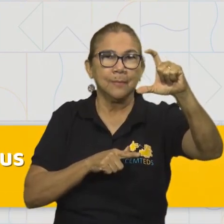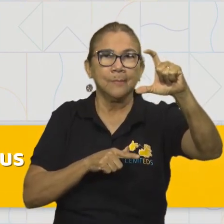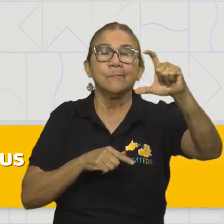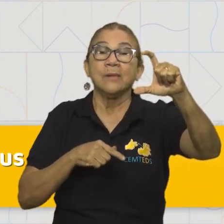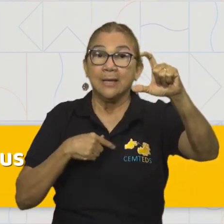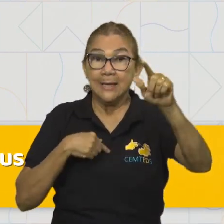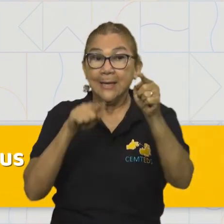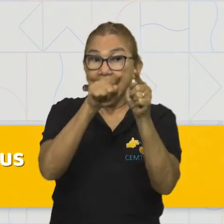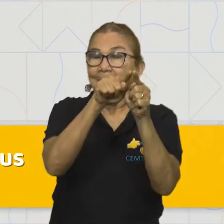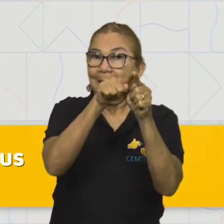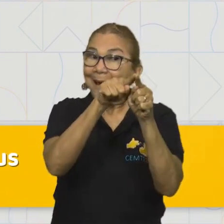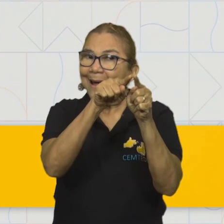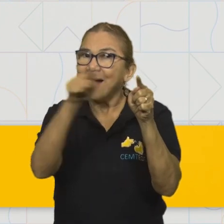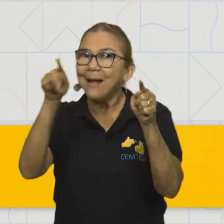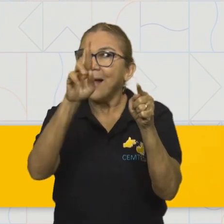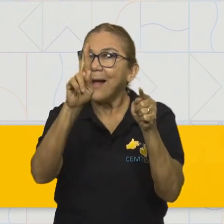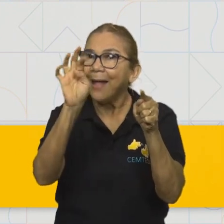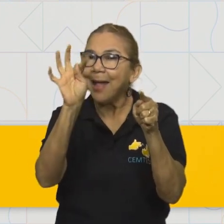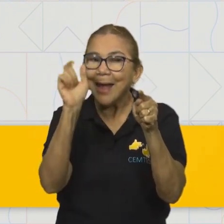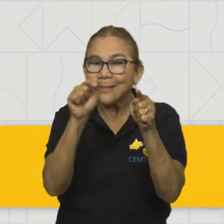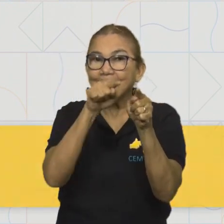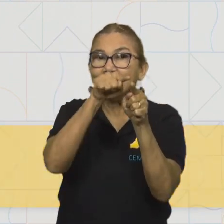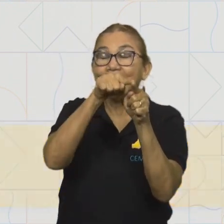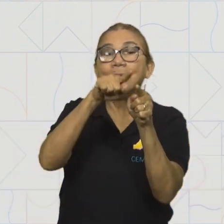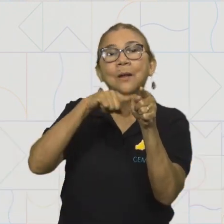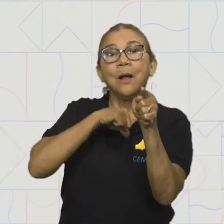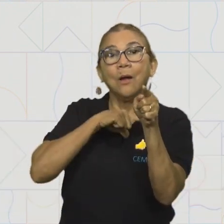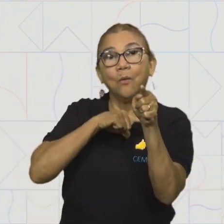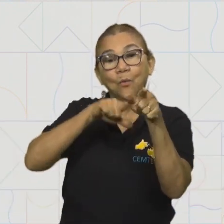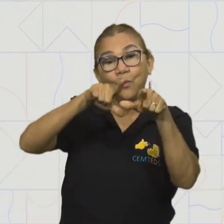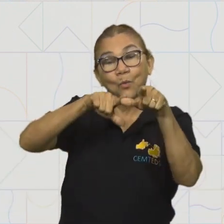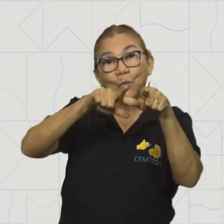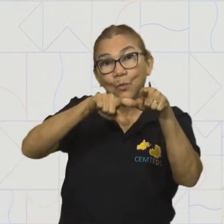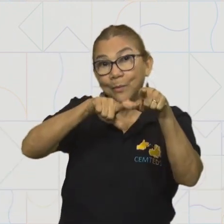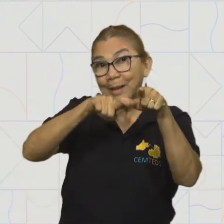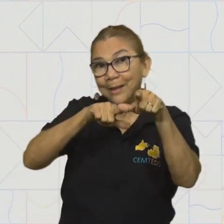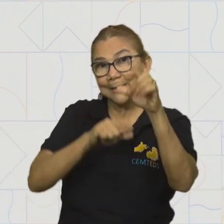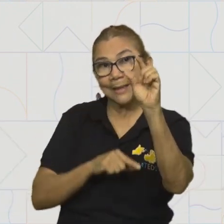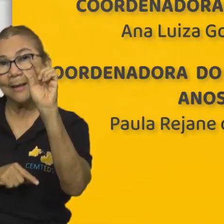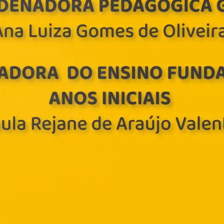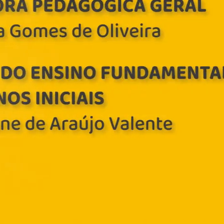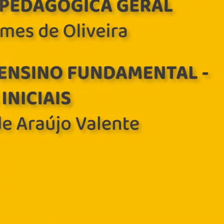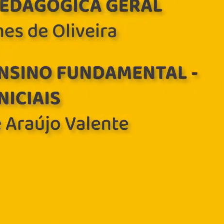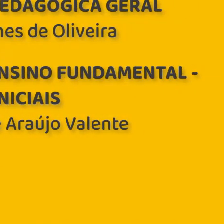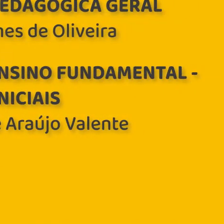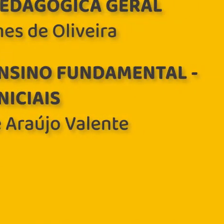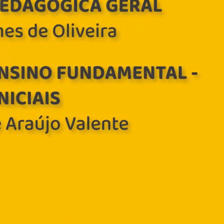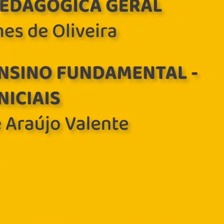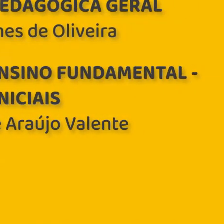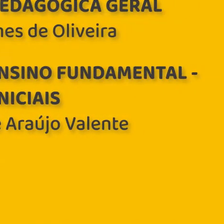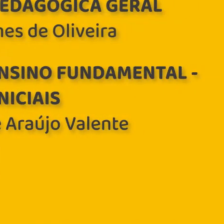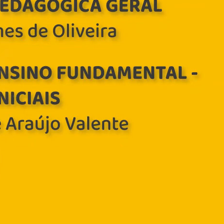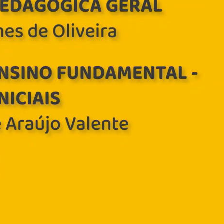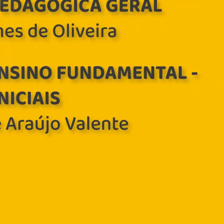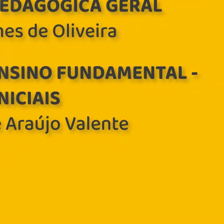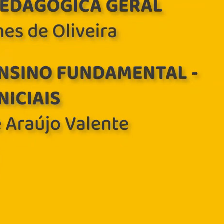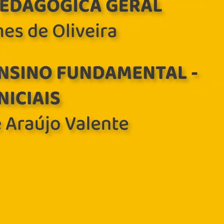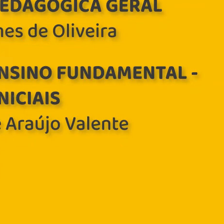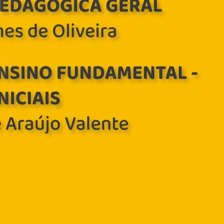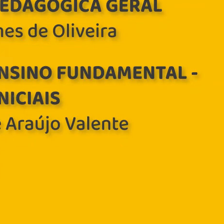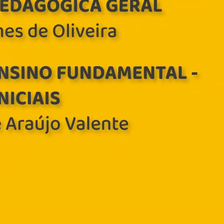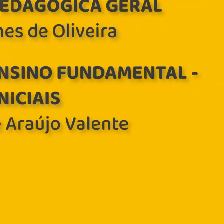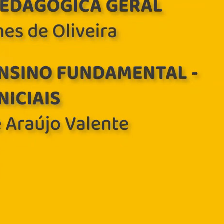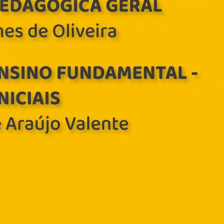minúscula, tá bom? Não esqueçam! E aí, pessoal, gostaram da nossa aula de hoje? Muito bem! Eu fico muito feliz que vocês